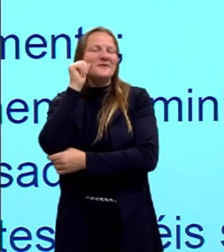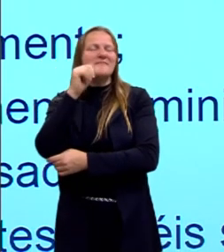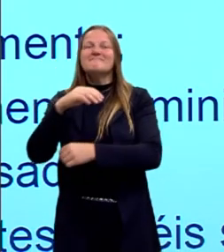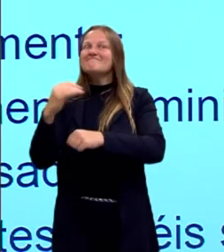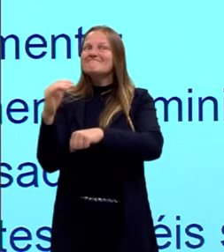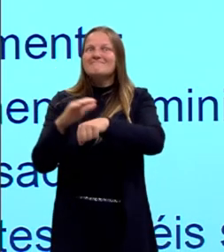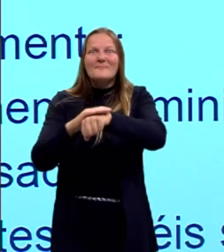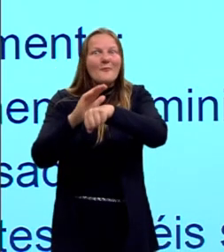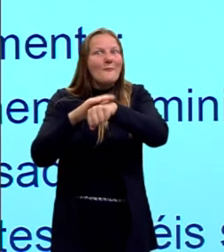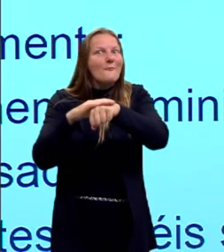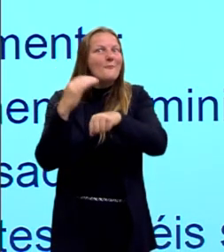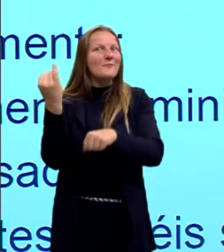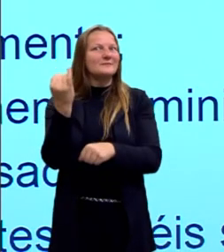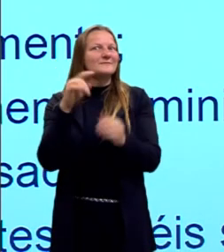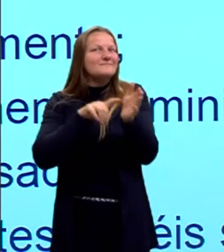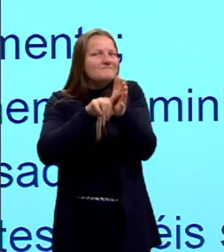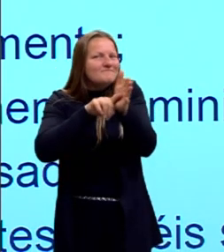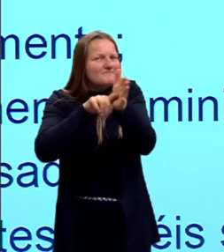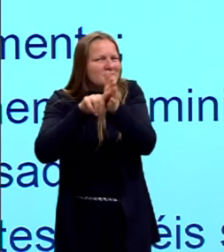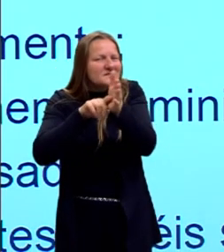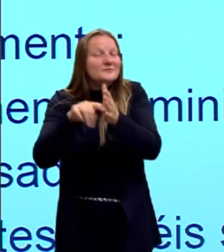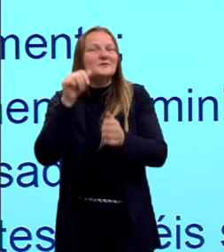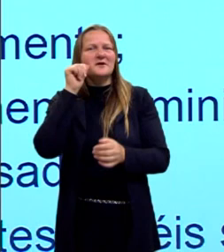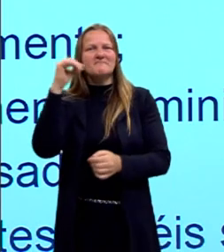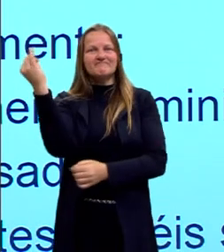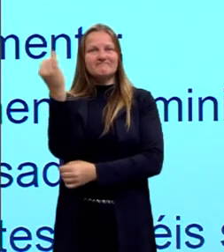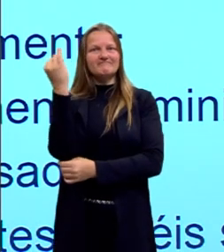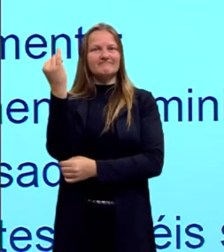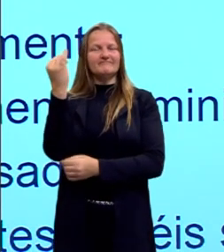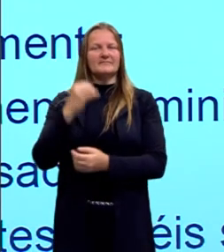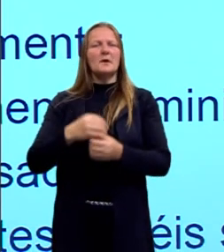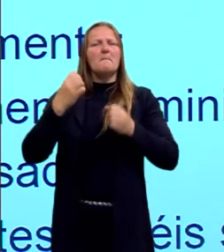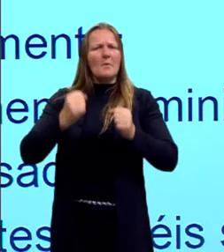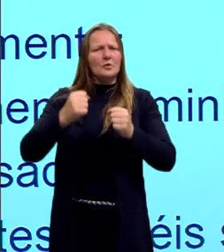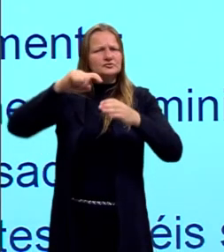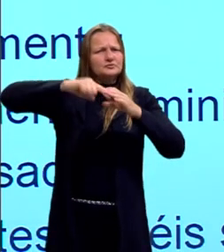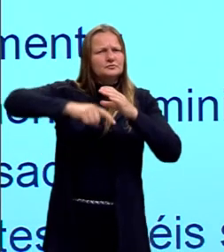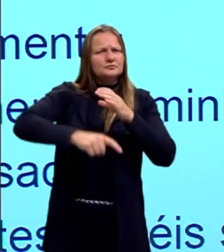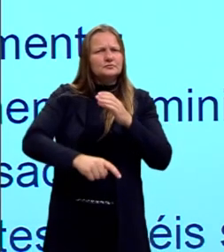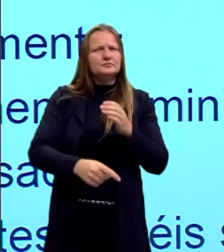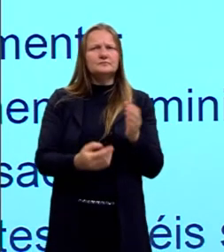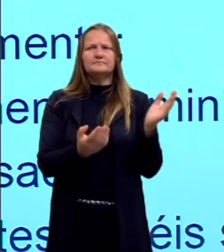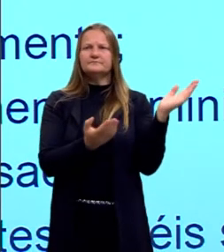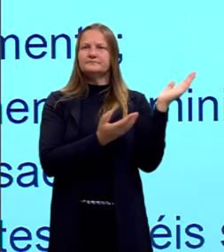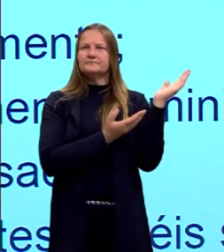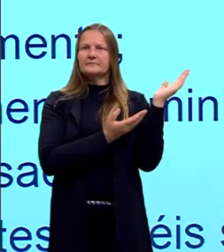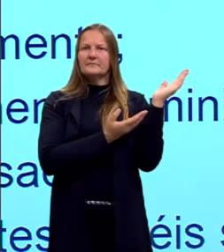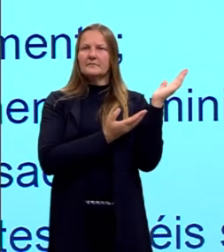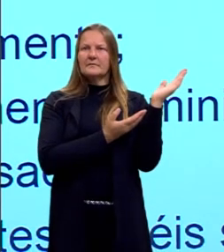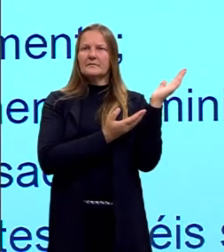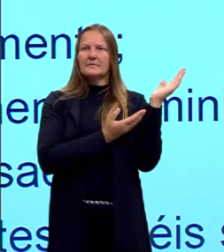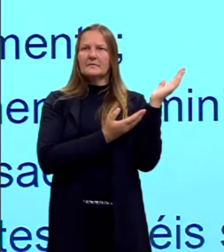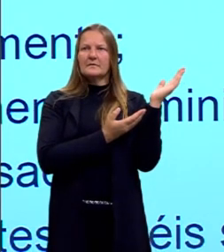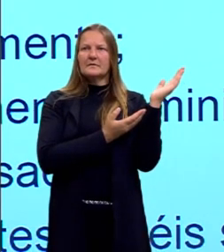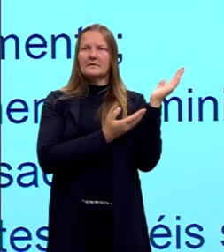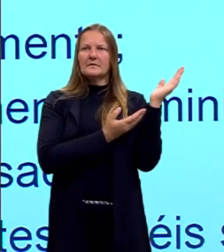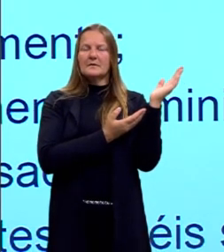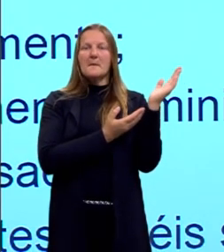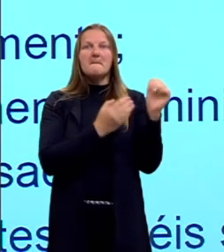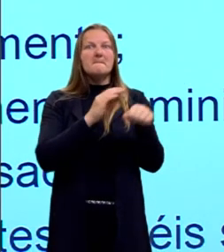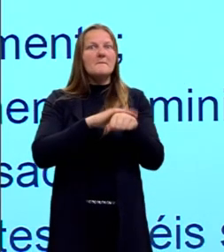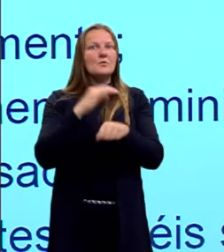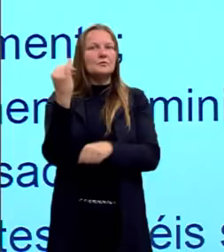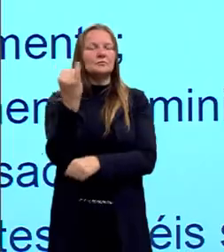são importantes e quem tiver interesse pode se aprofundar aí. A Michelle Perrault é uma das fundamentais nesse